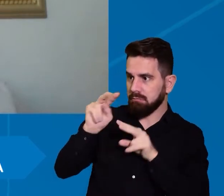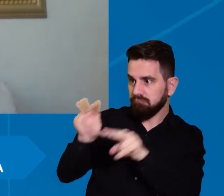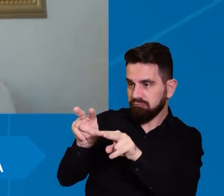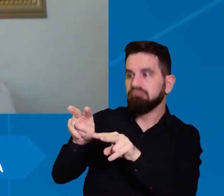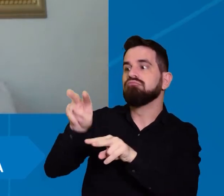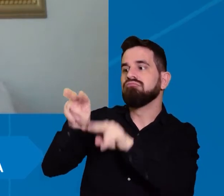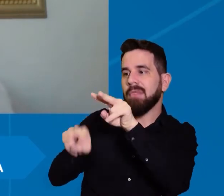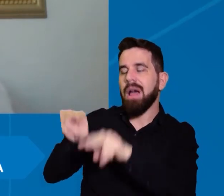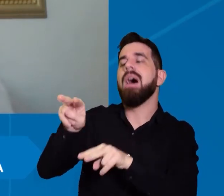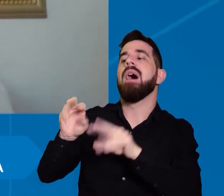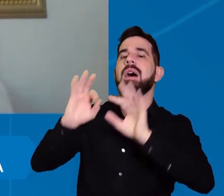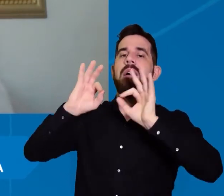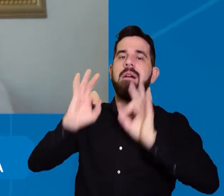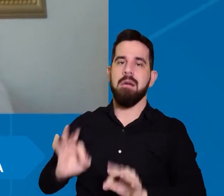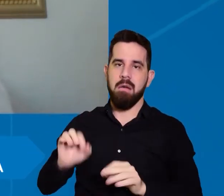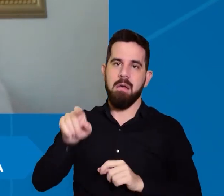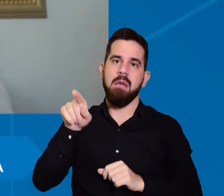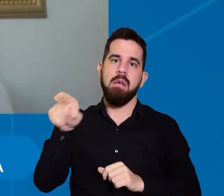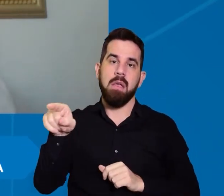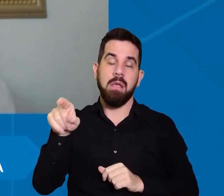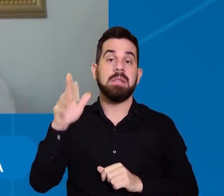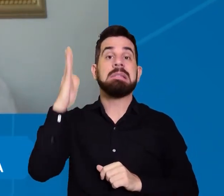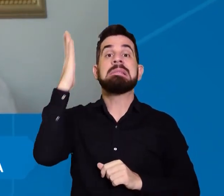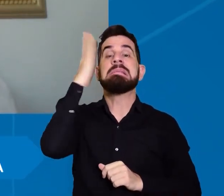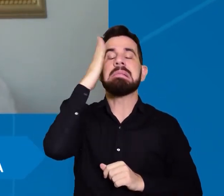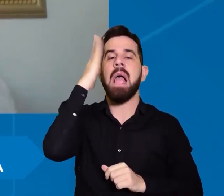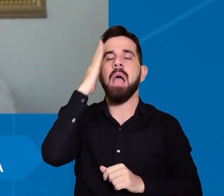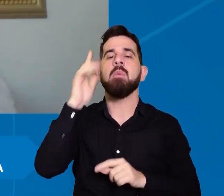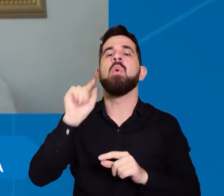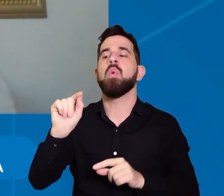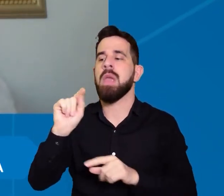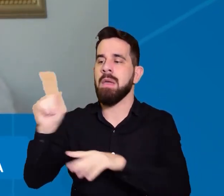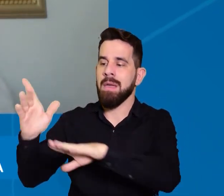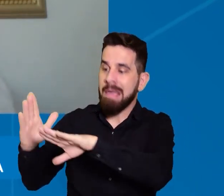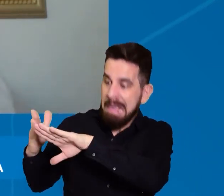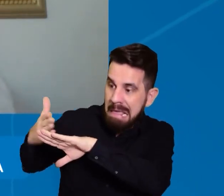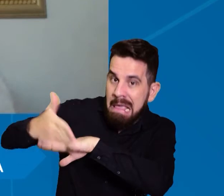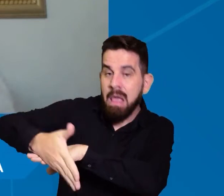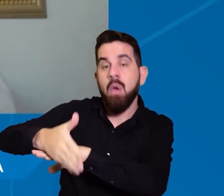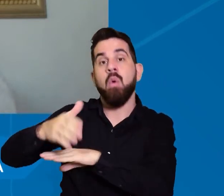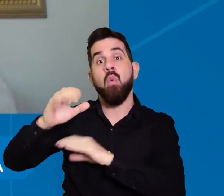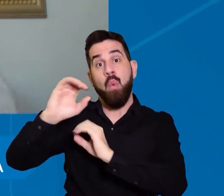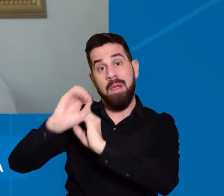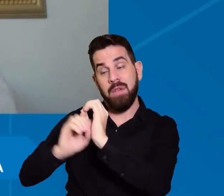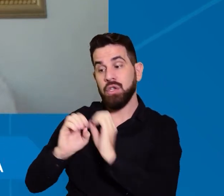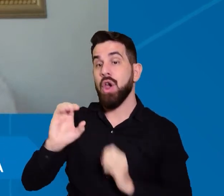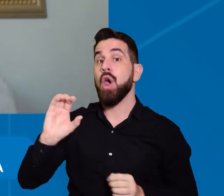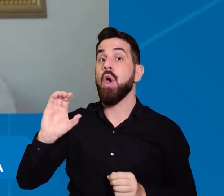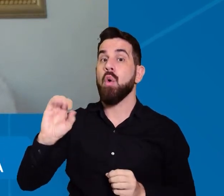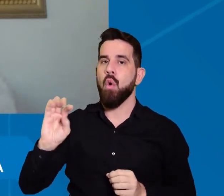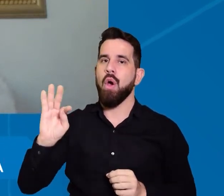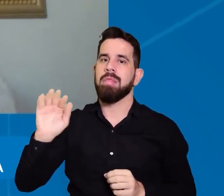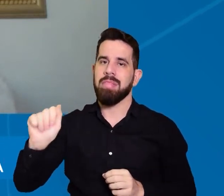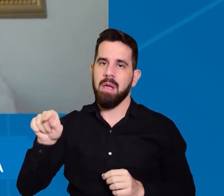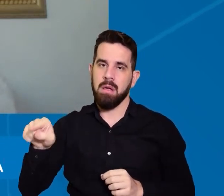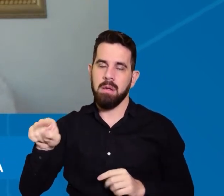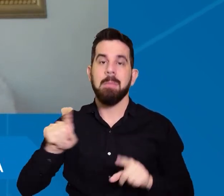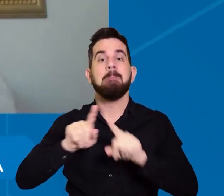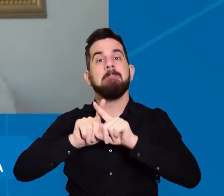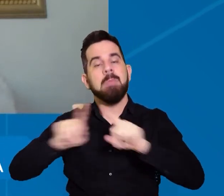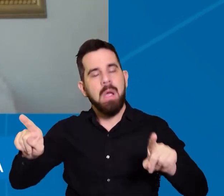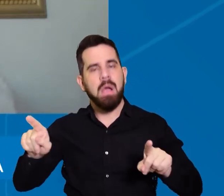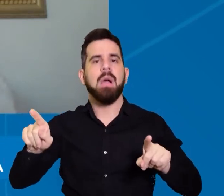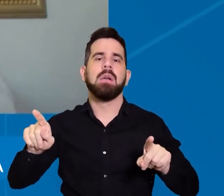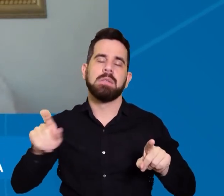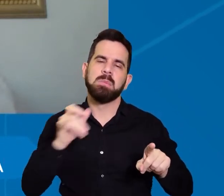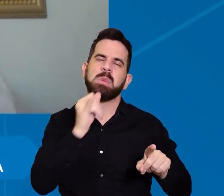essas pessoas entraram pela cota. Só que nós sabemos também que existem inúmeros estudantes, principalmente